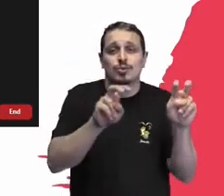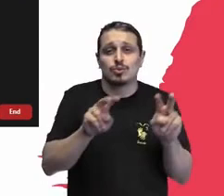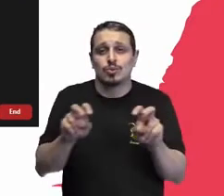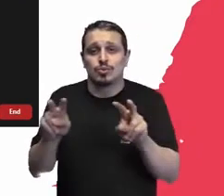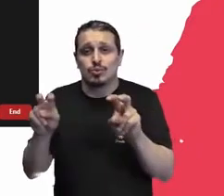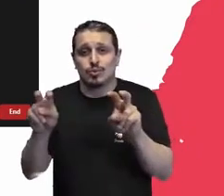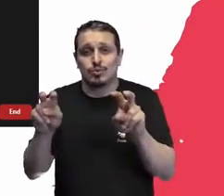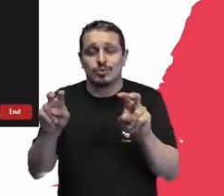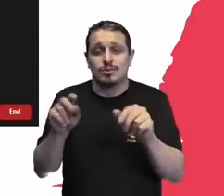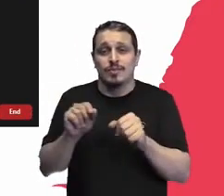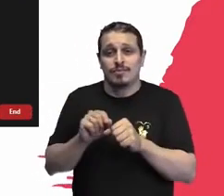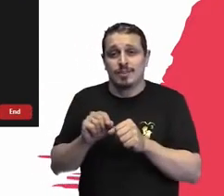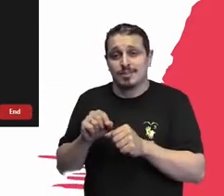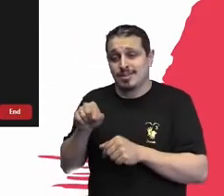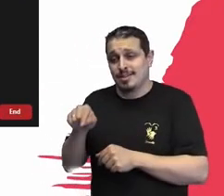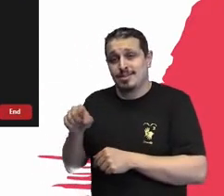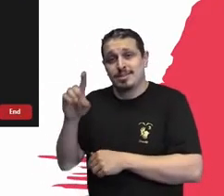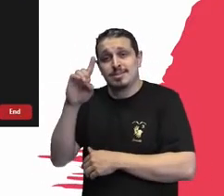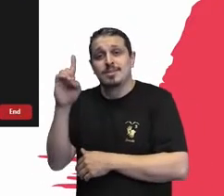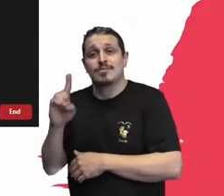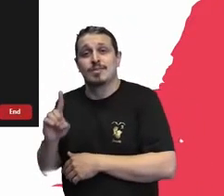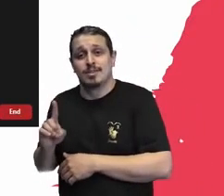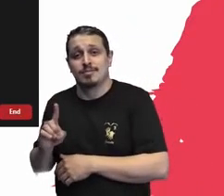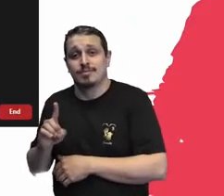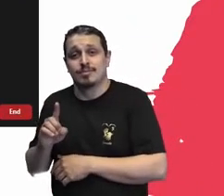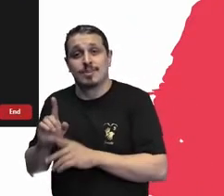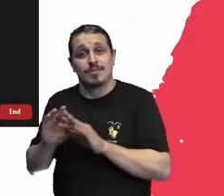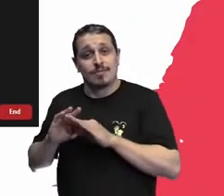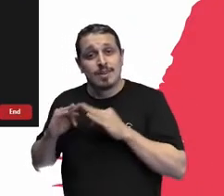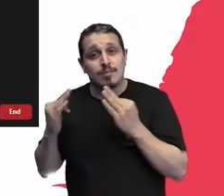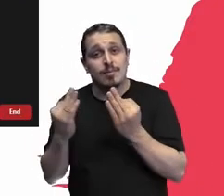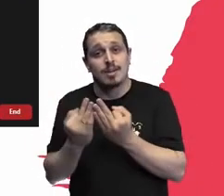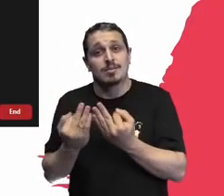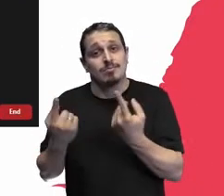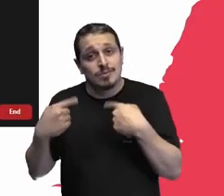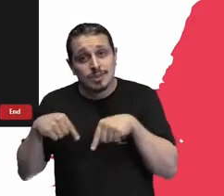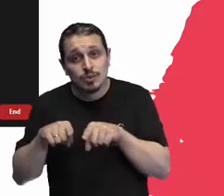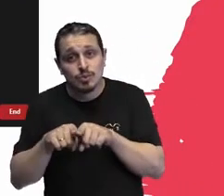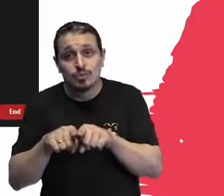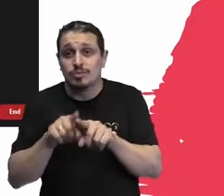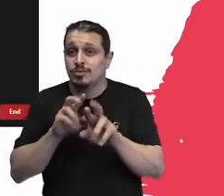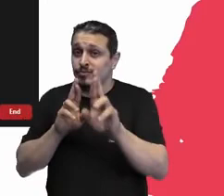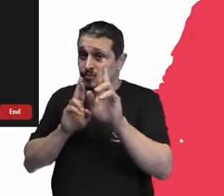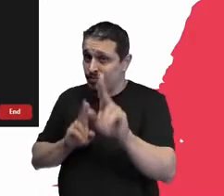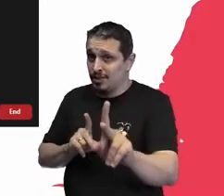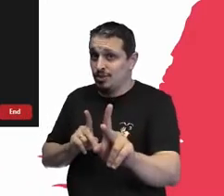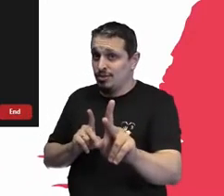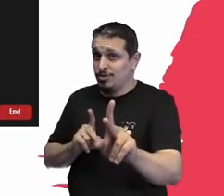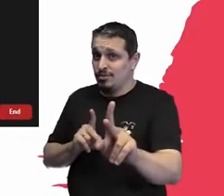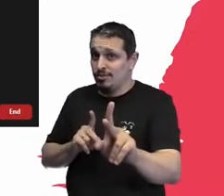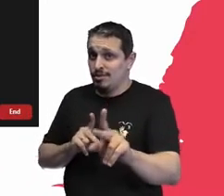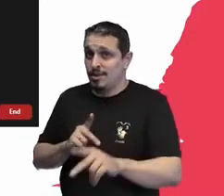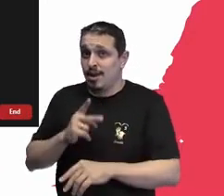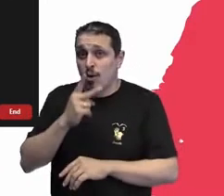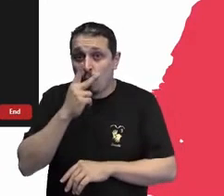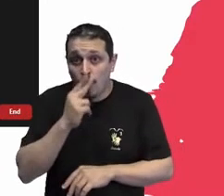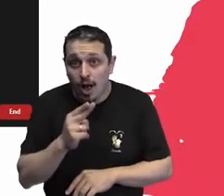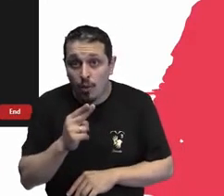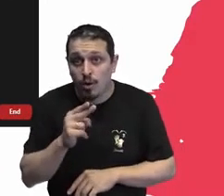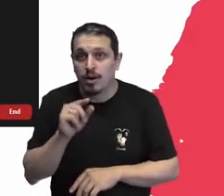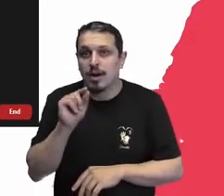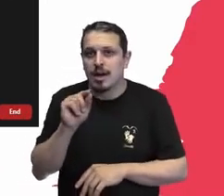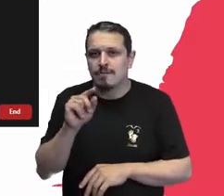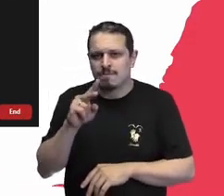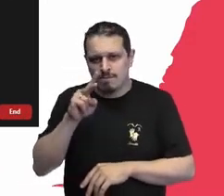com deficiência. mas com essas famílias, a parceria é diferente, é uma parceria de sangue, porque eles entraram no